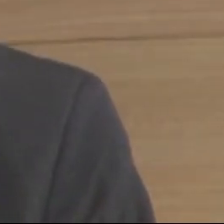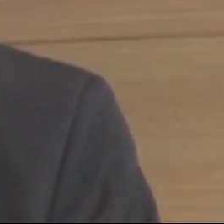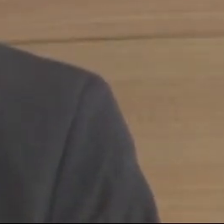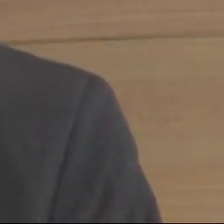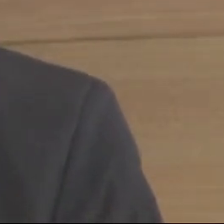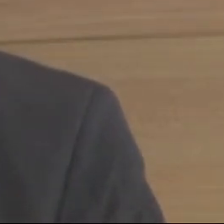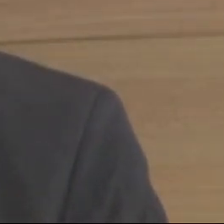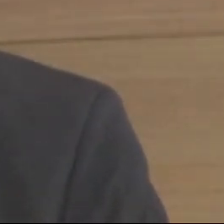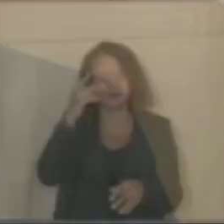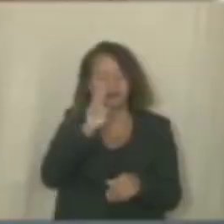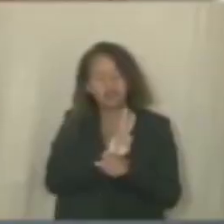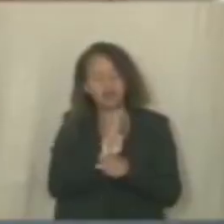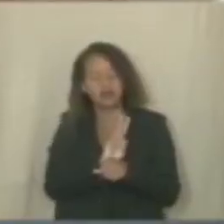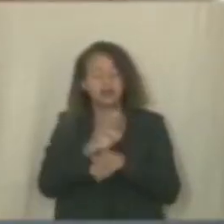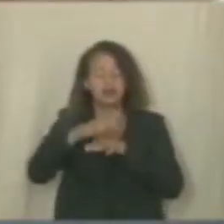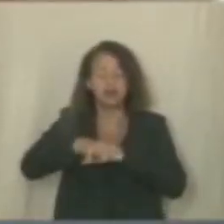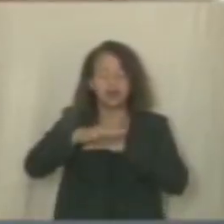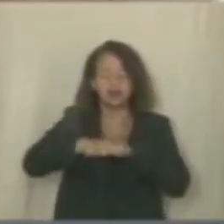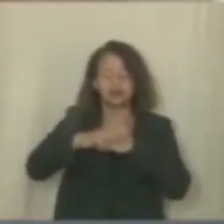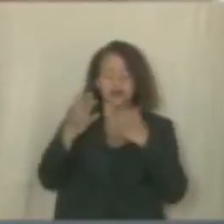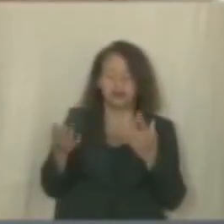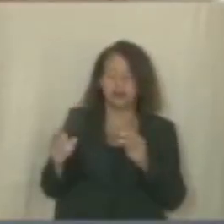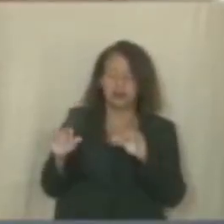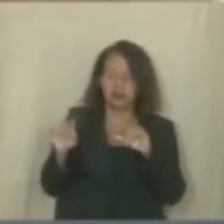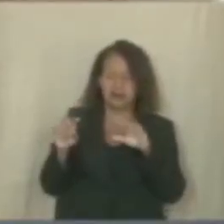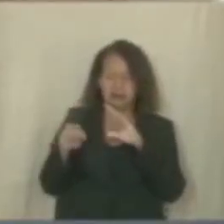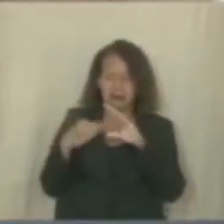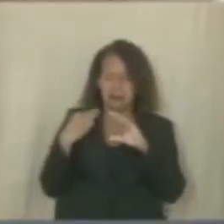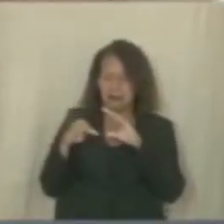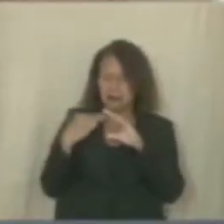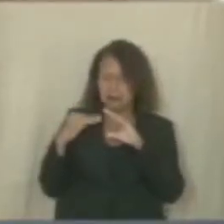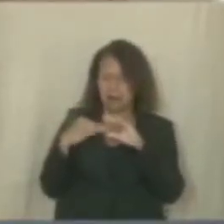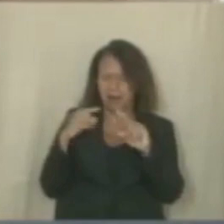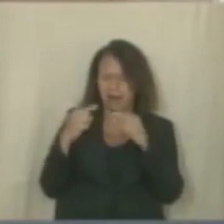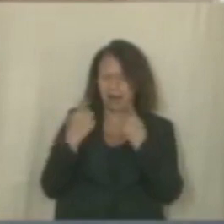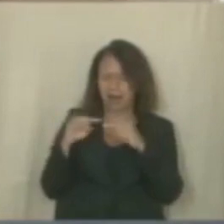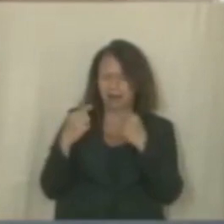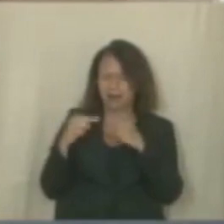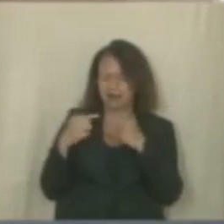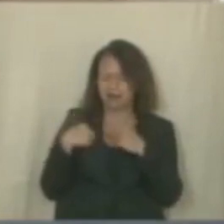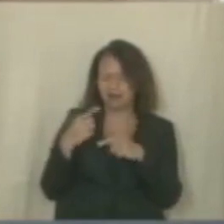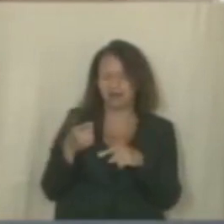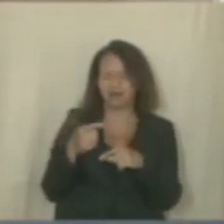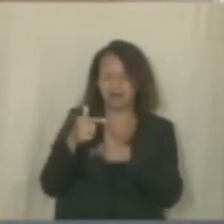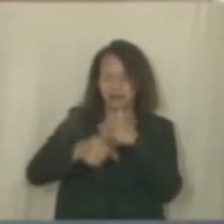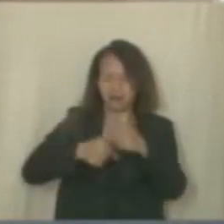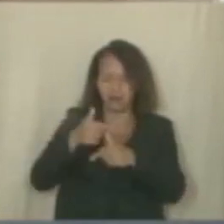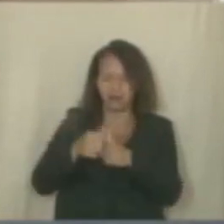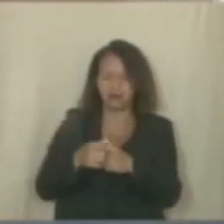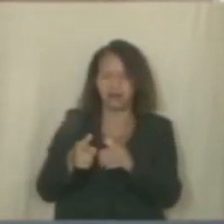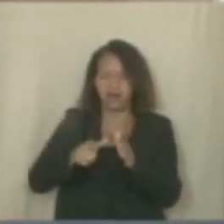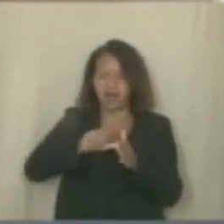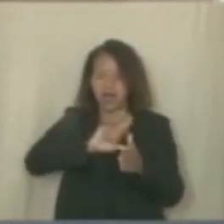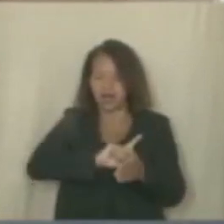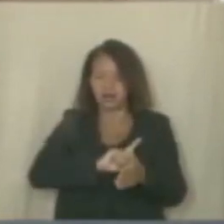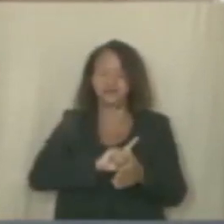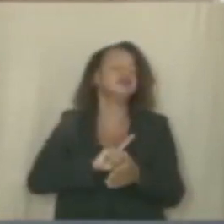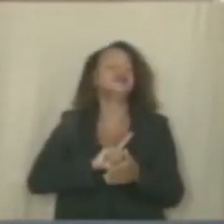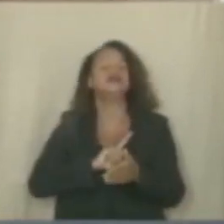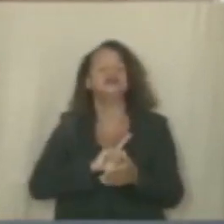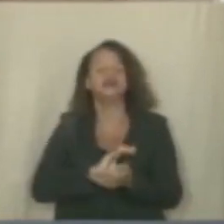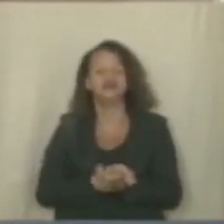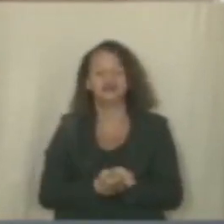demandas da categoria Recebi reclamação dos agentes que antes eles recebiam